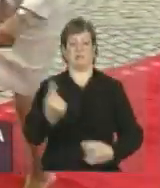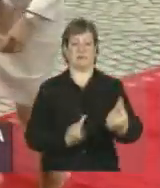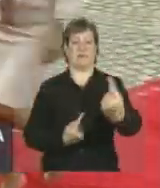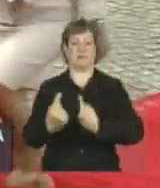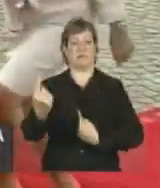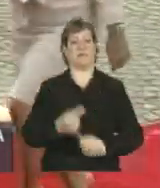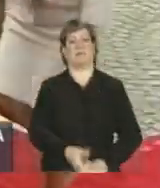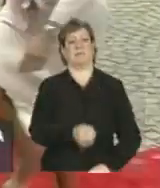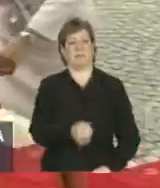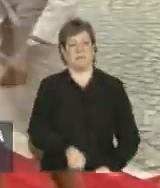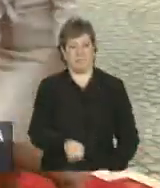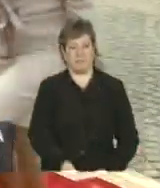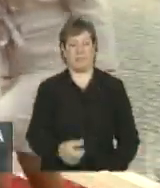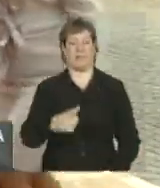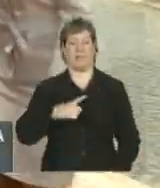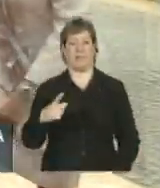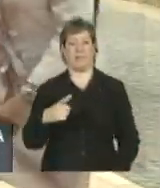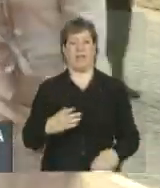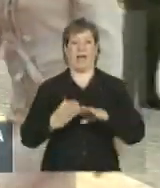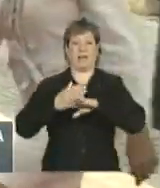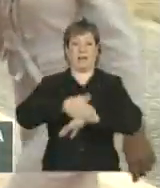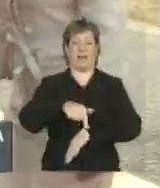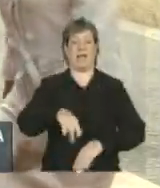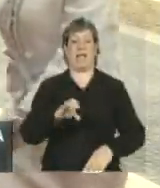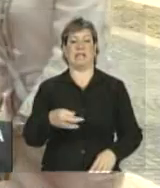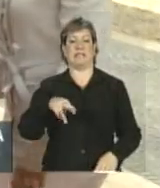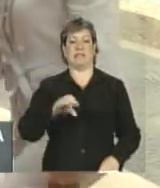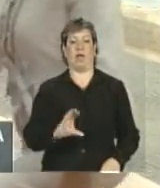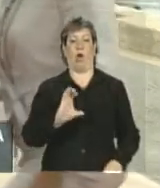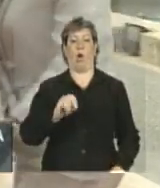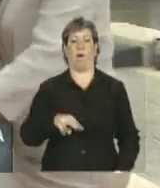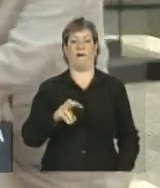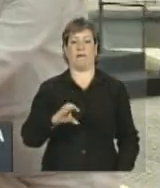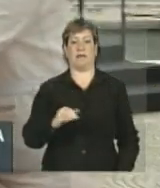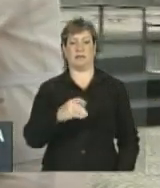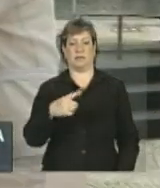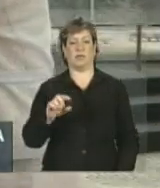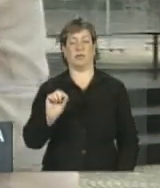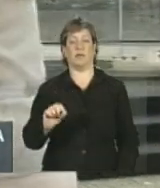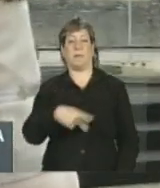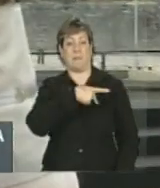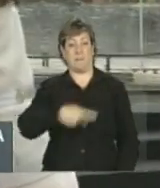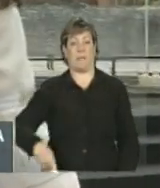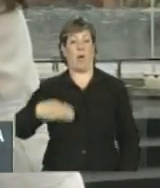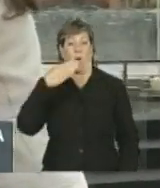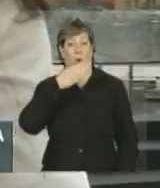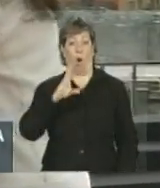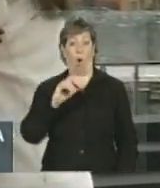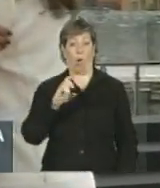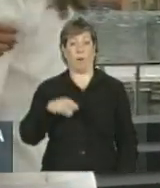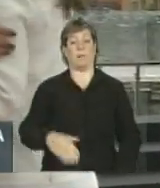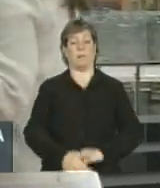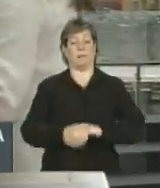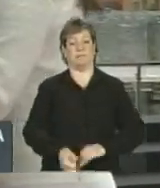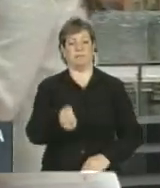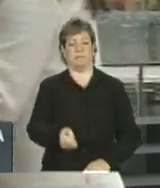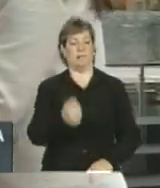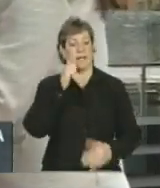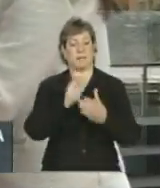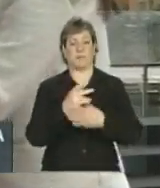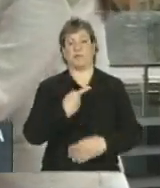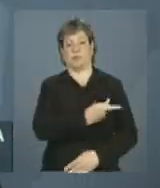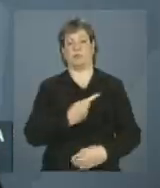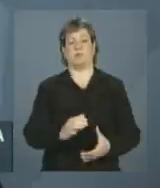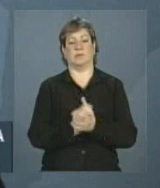na entrada do centro de convenções Juliayala pelo presidente colombiano Juan Manuel Santos e a primeira-dama.